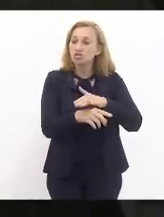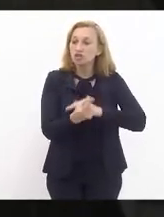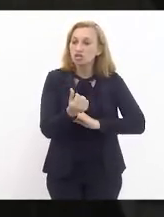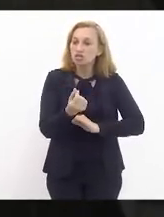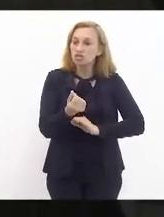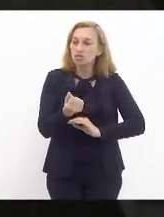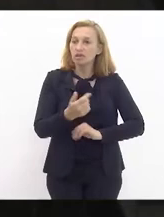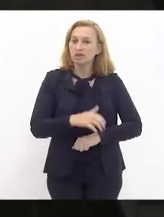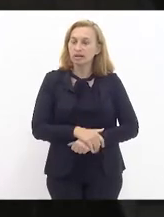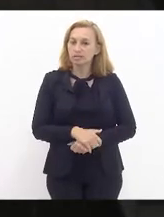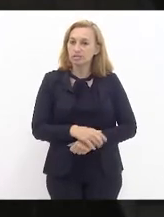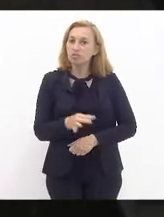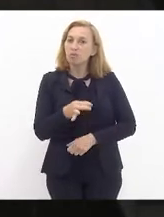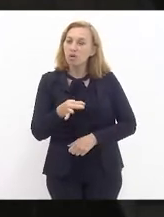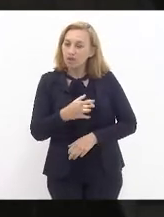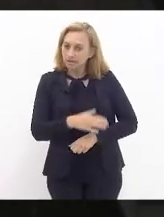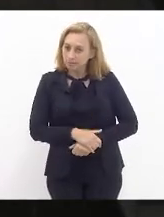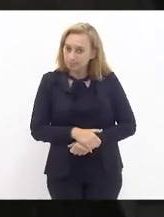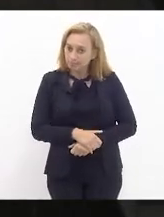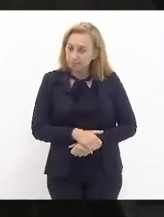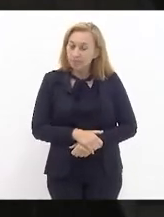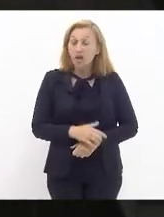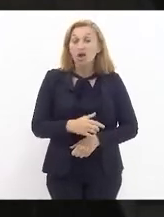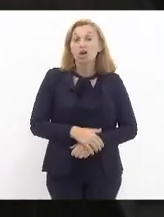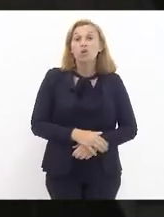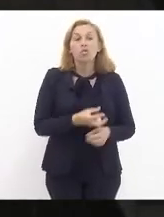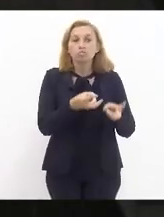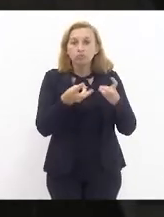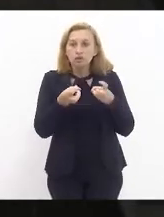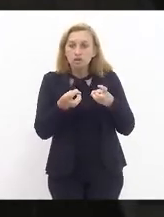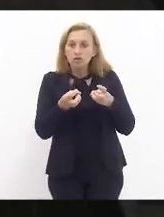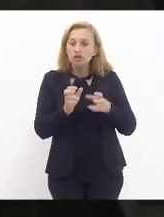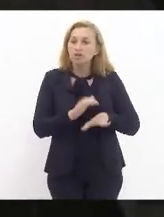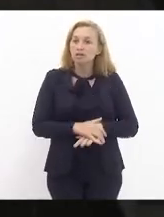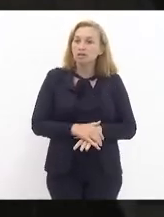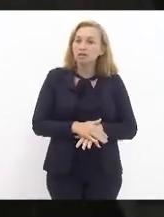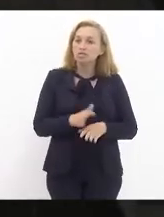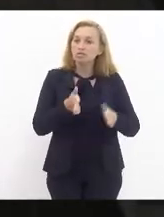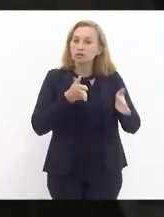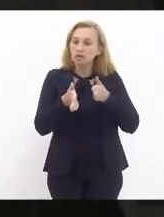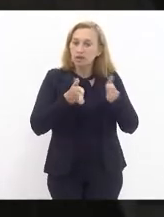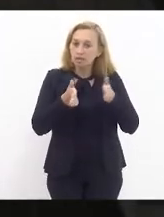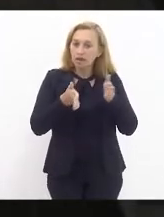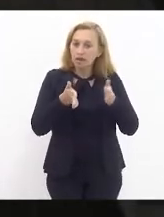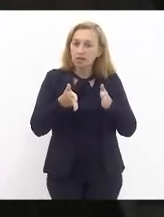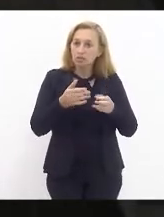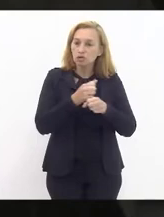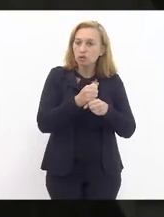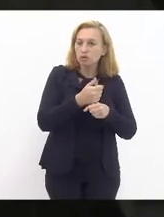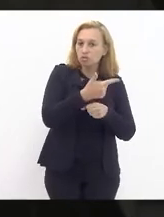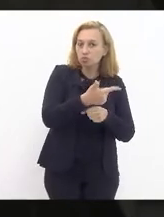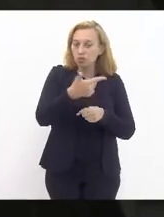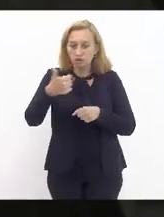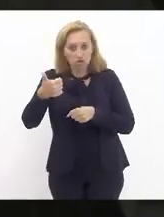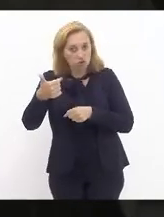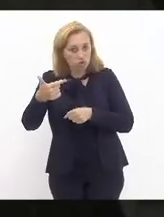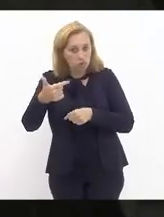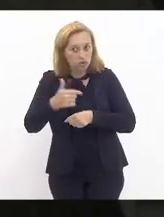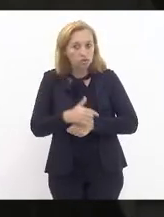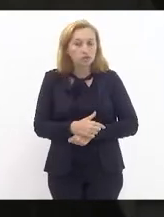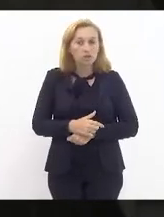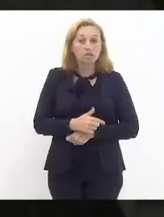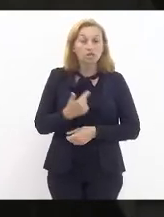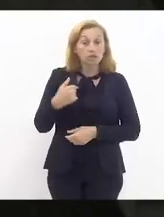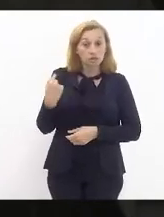verifiquei que no exercício de 2022, que nós